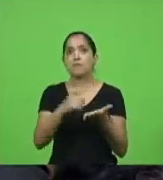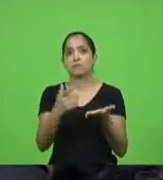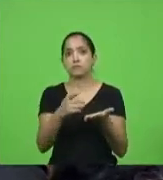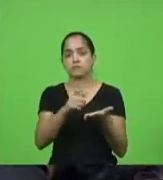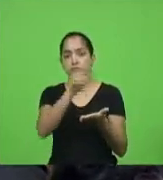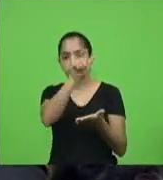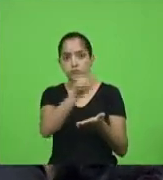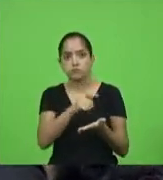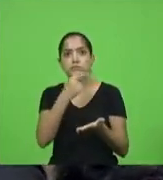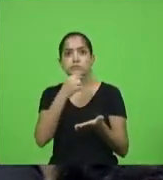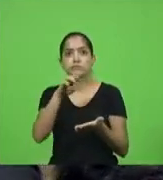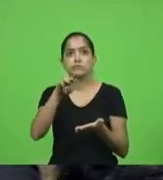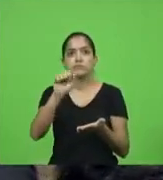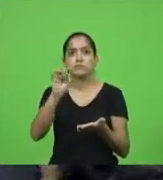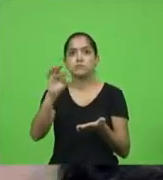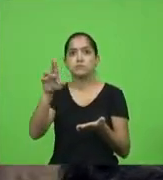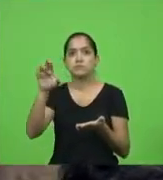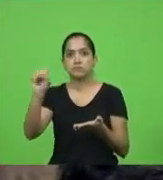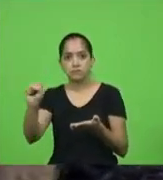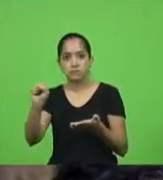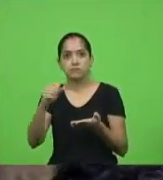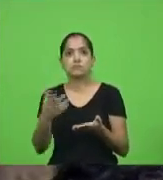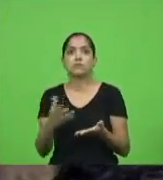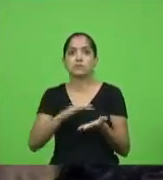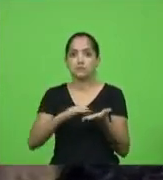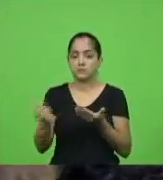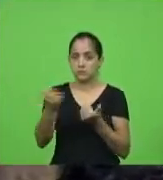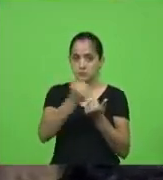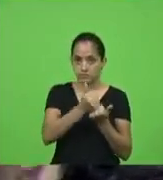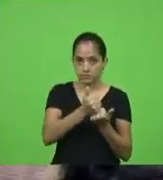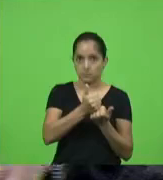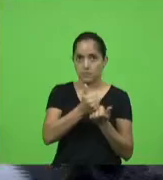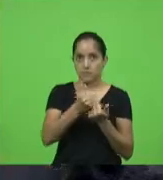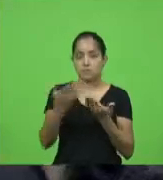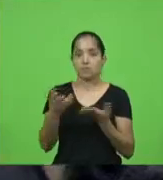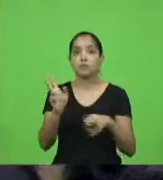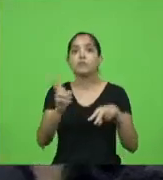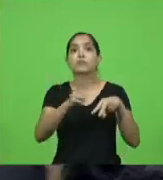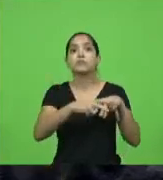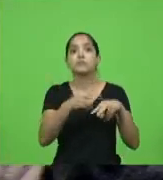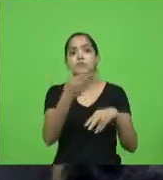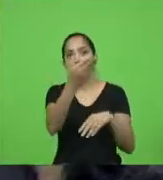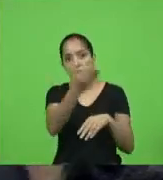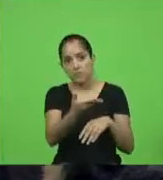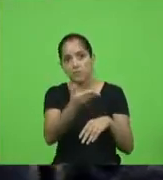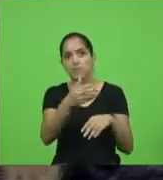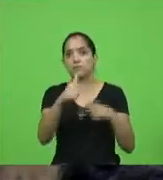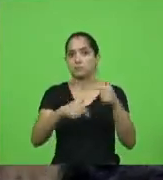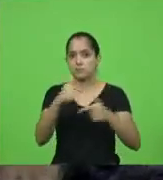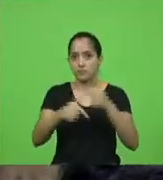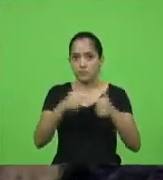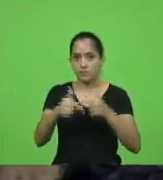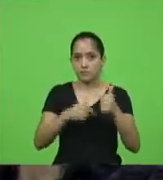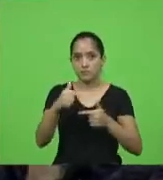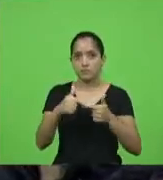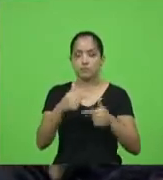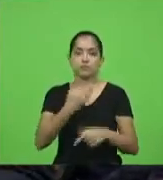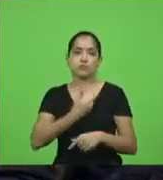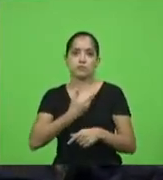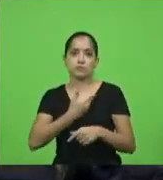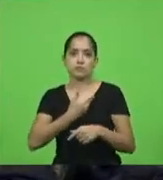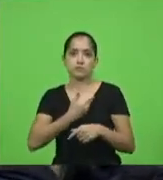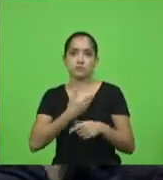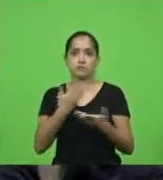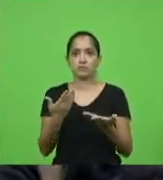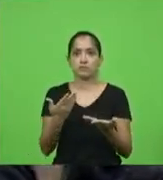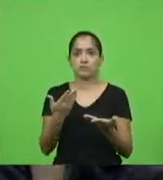ex, porque ela era secretária de Juto do Douglas Bárbara, que foi preso, está lá no gabinete dela. É tudo amiguinho. O ela chama de trabalho, ela chama de